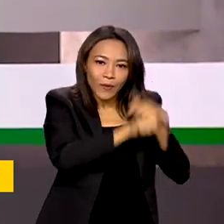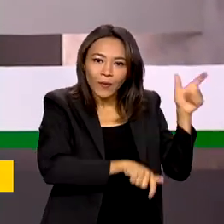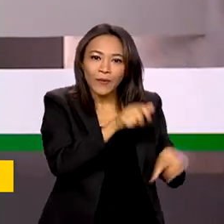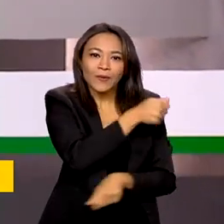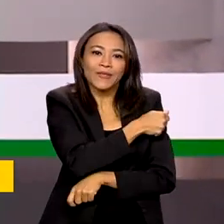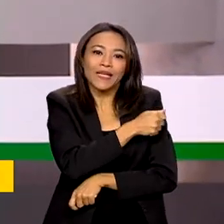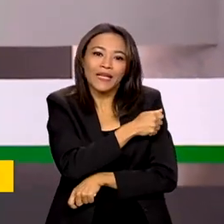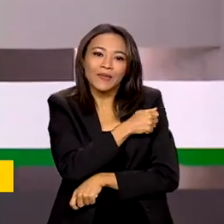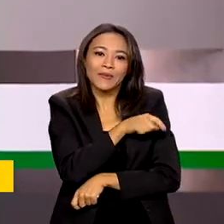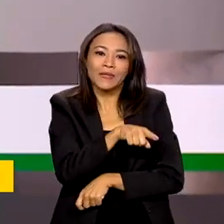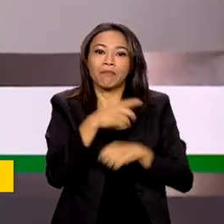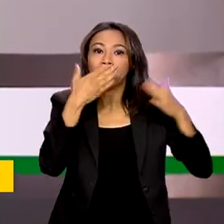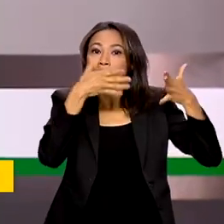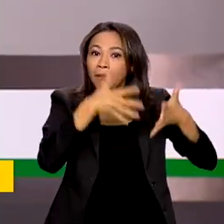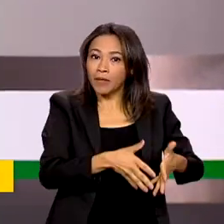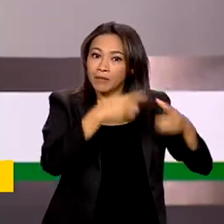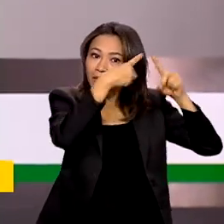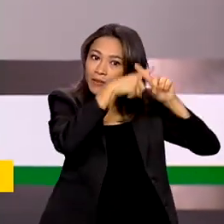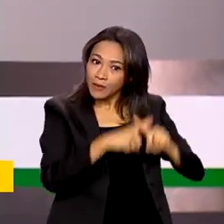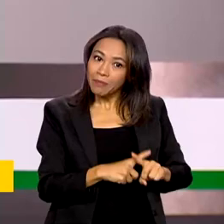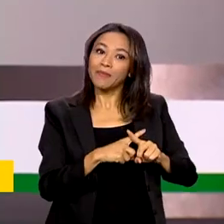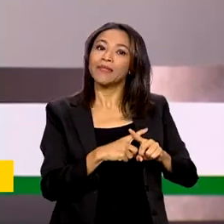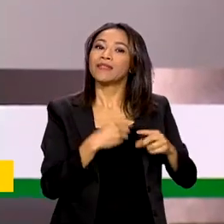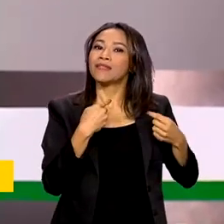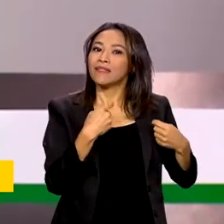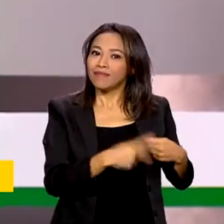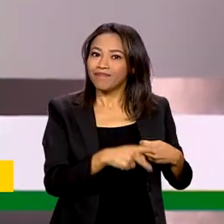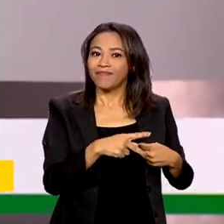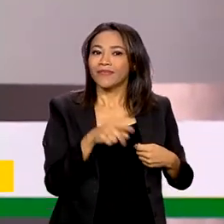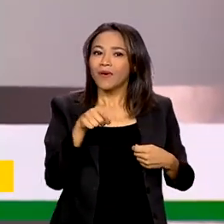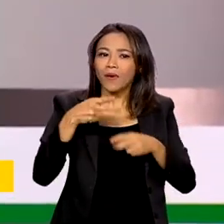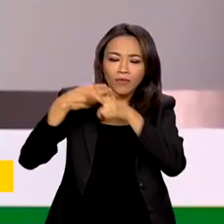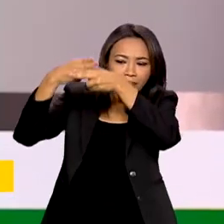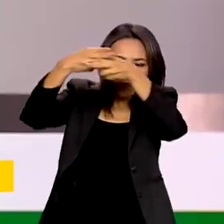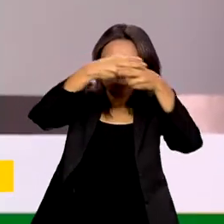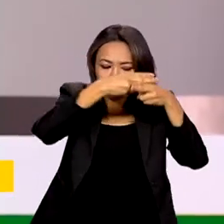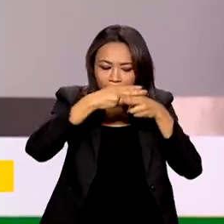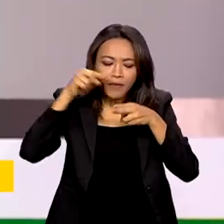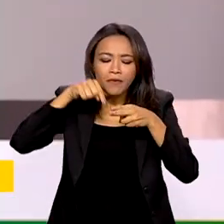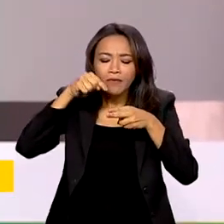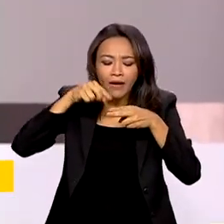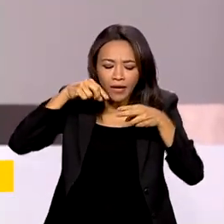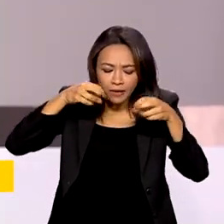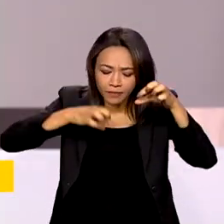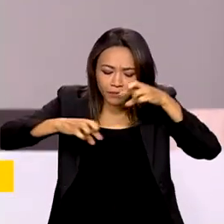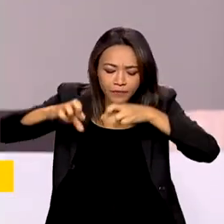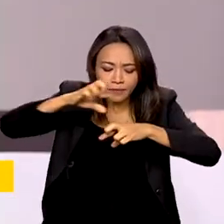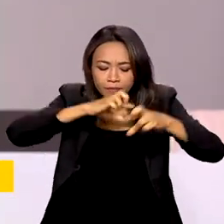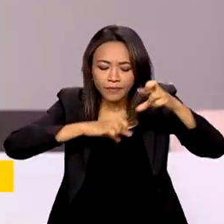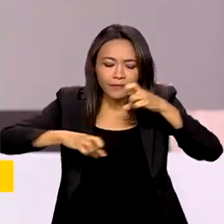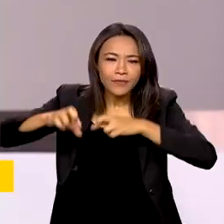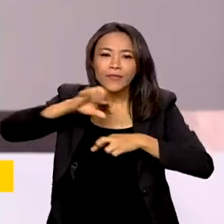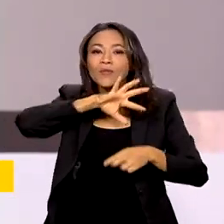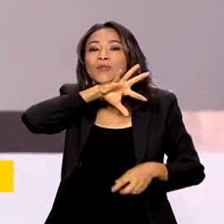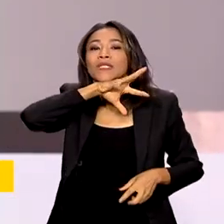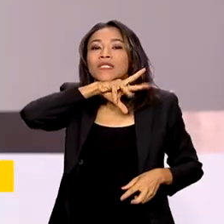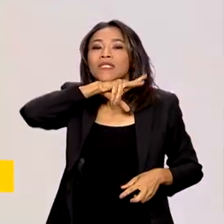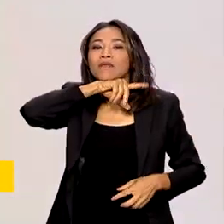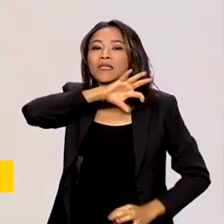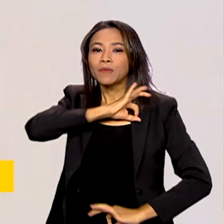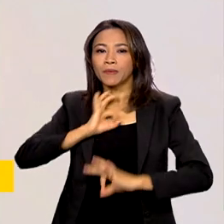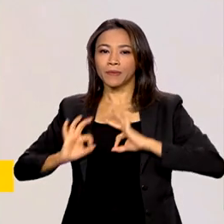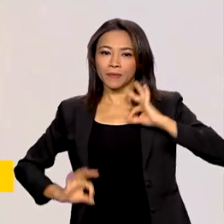Brasileira de Satélites. E olha que curioso, o equipamento vai monitorar o comportamento das onças pintadas na Amazônia.